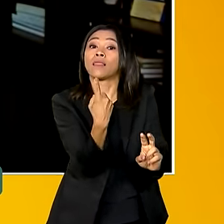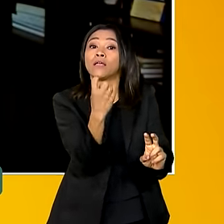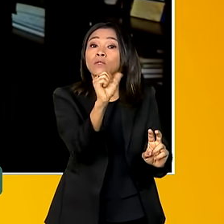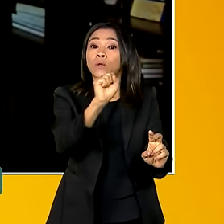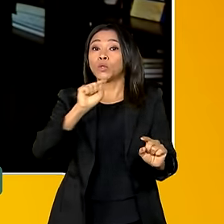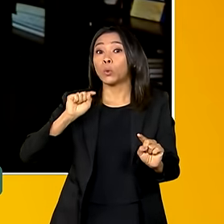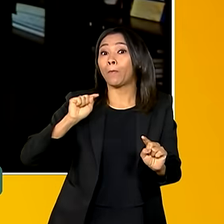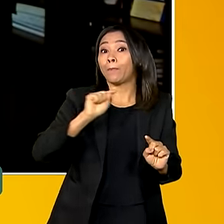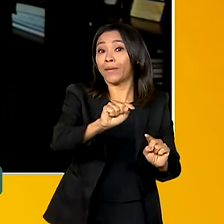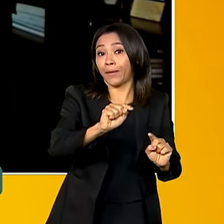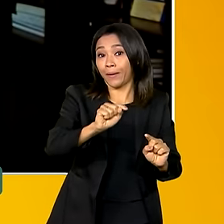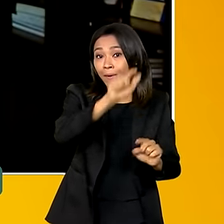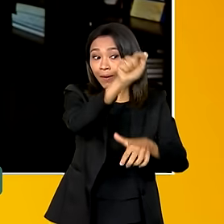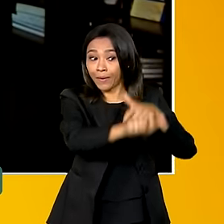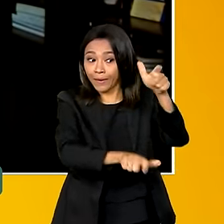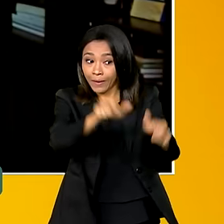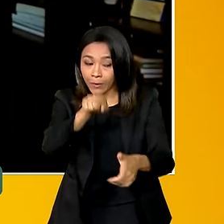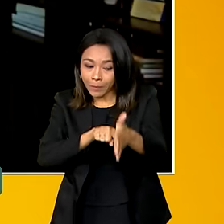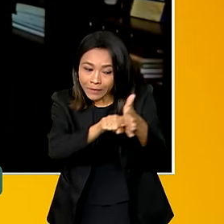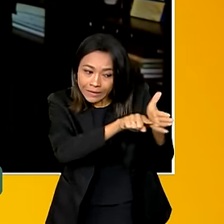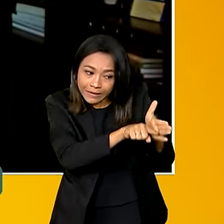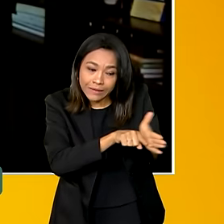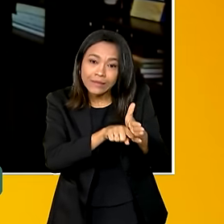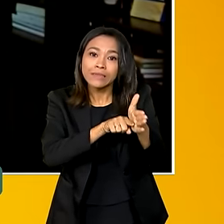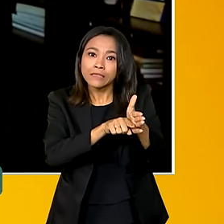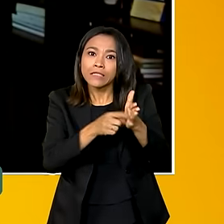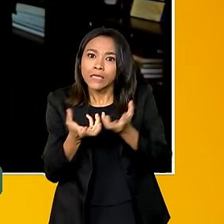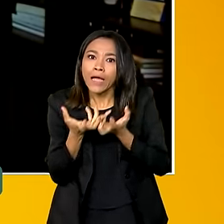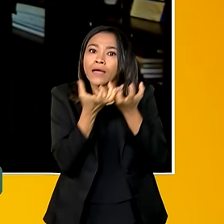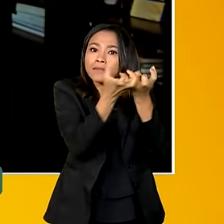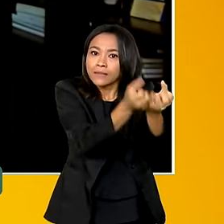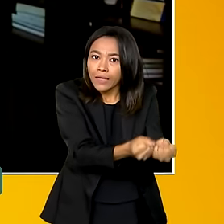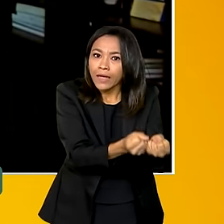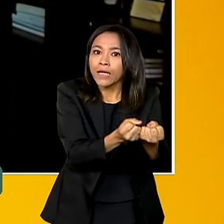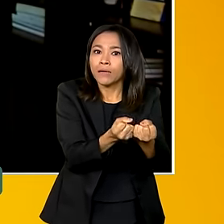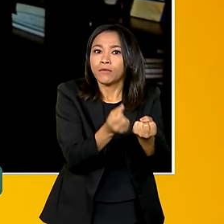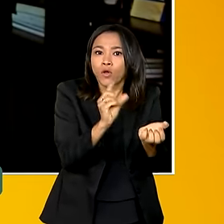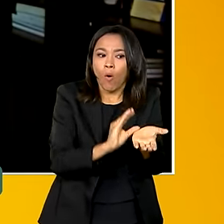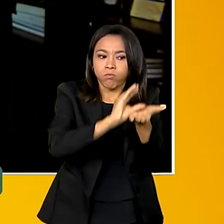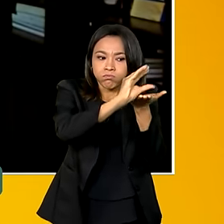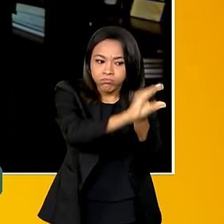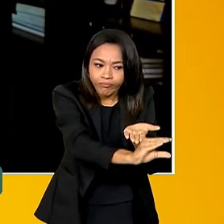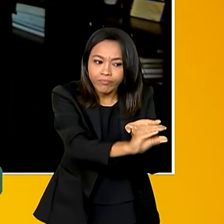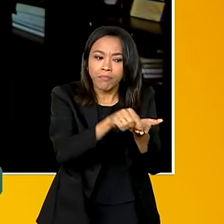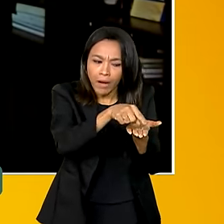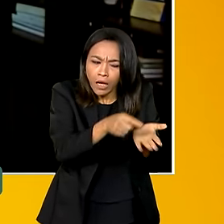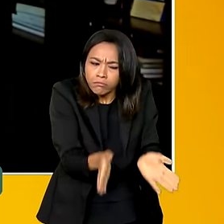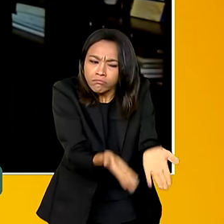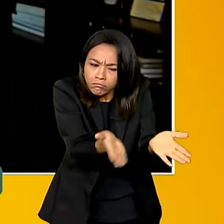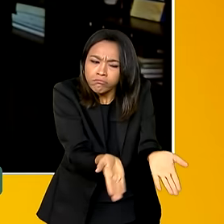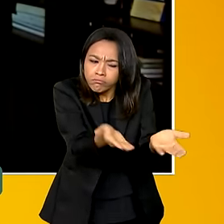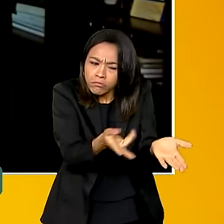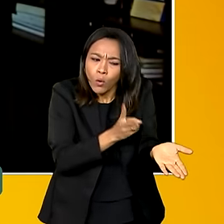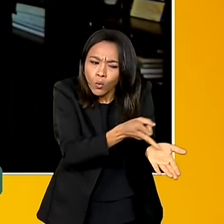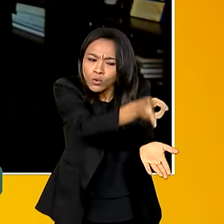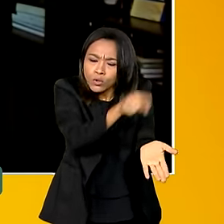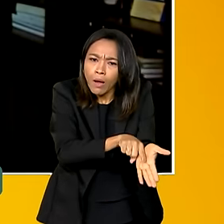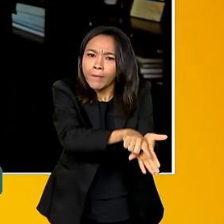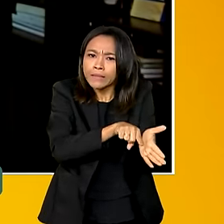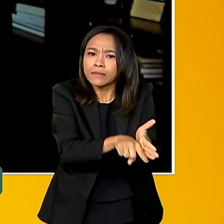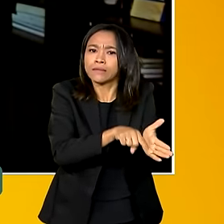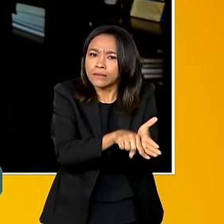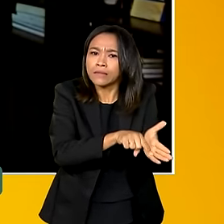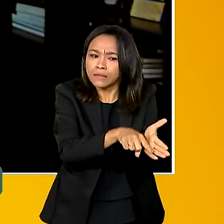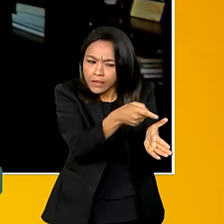pesquisadores no país recebendo essas bolsas, que permite que eles façam as pesquisas, viagem